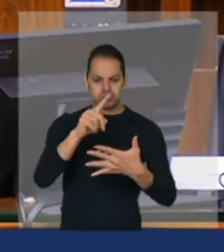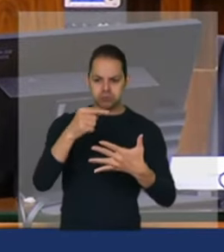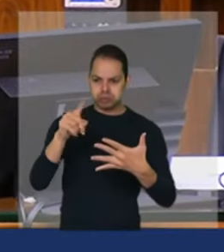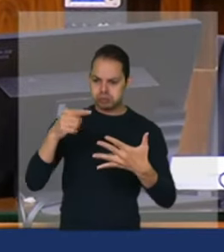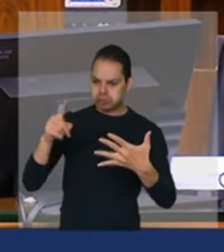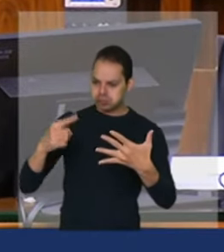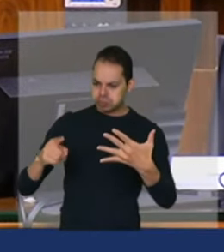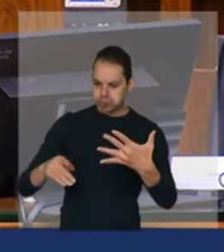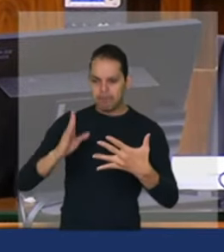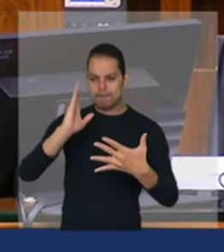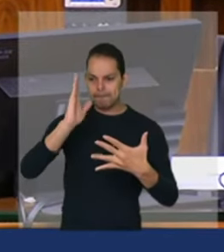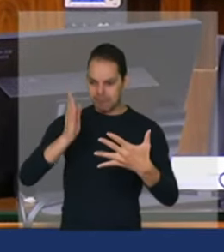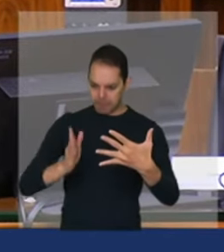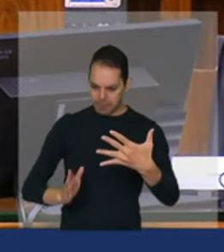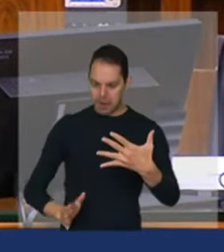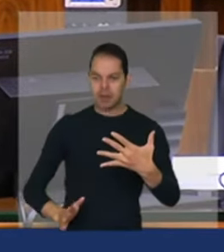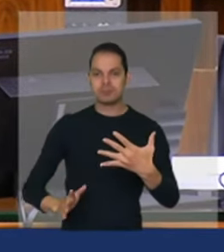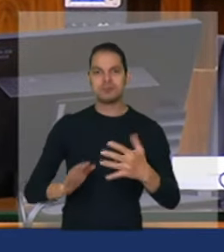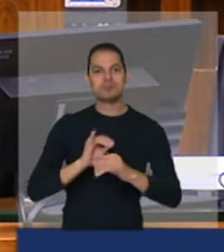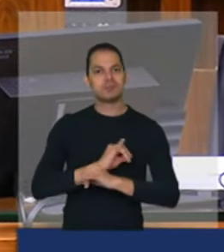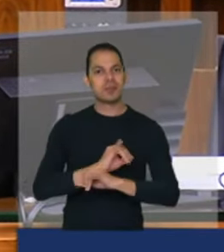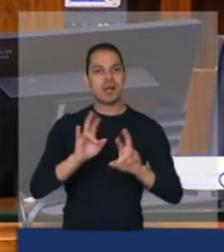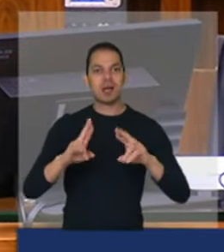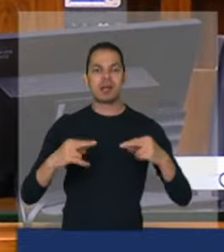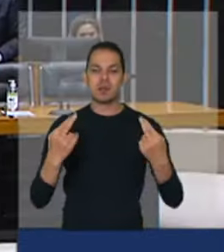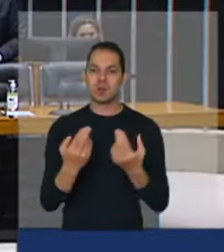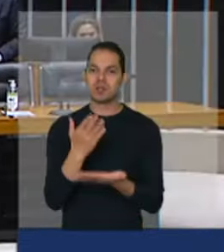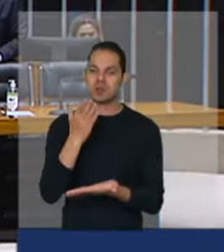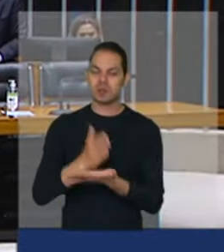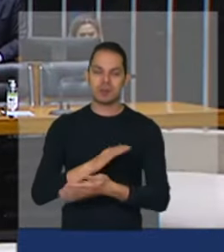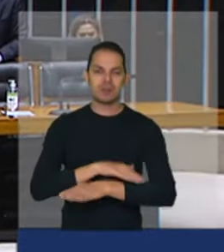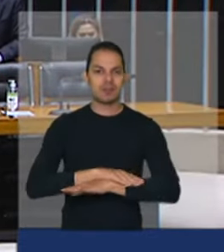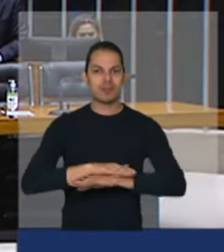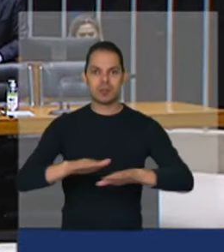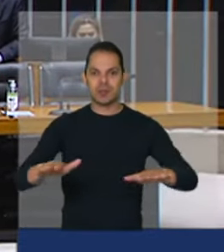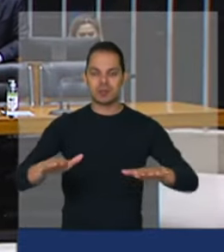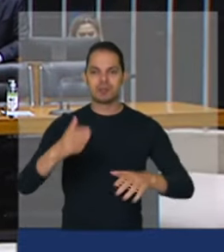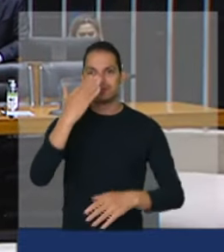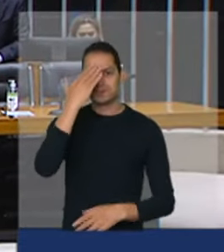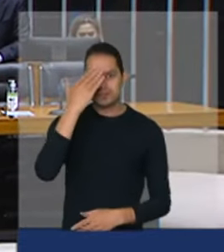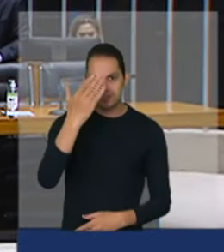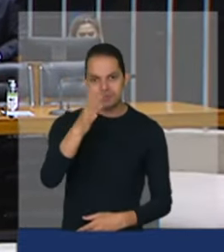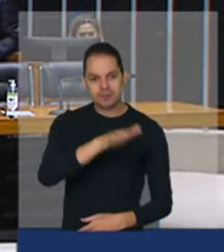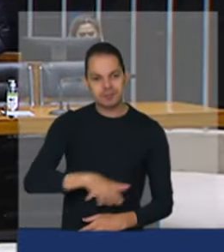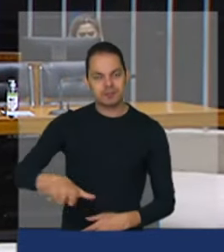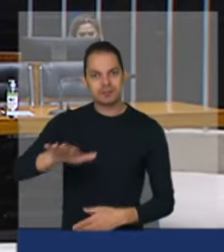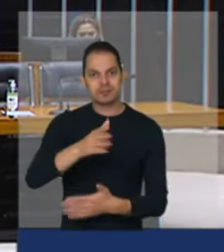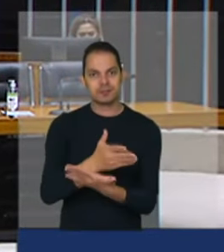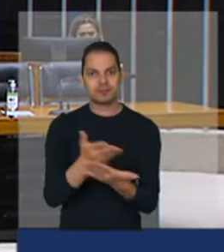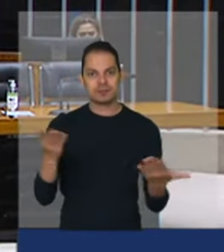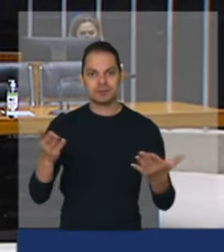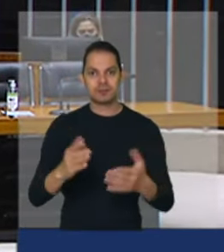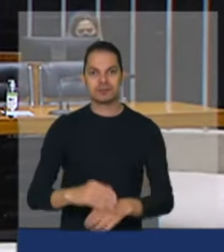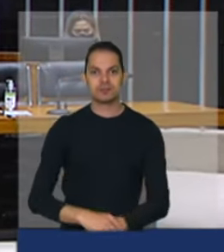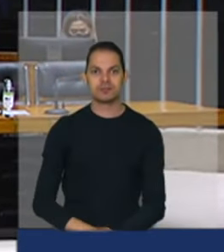declaro encerrada a presente sessão muito obrigado a todos que a gente